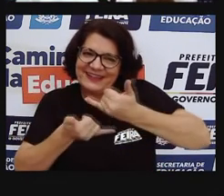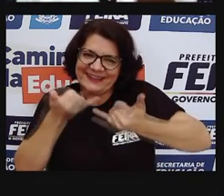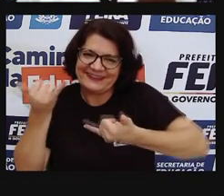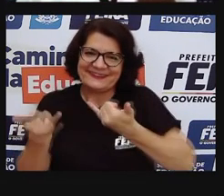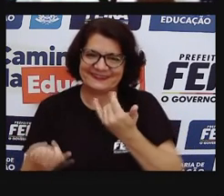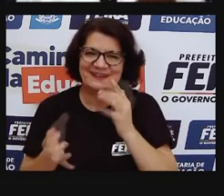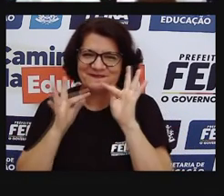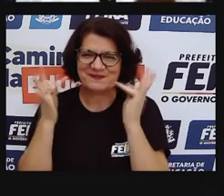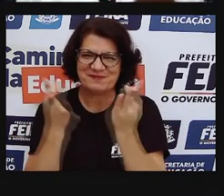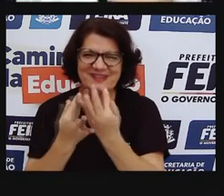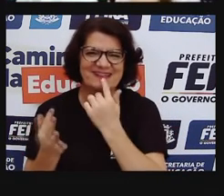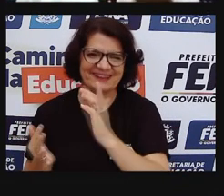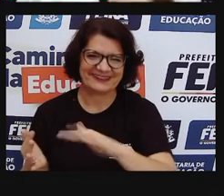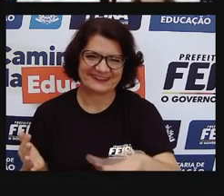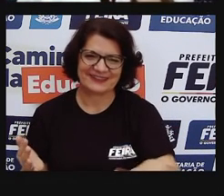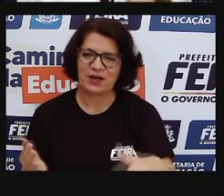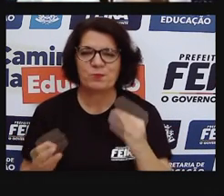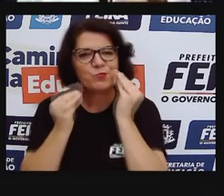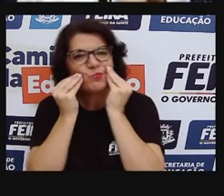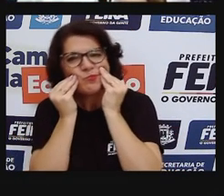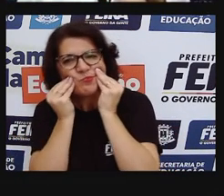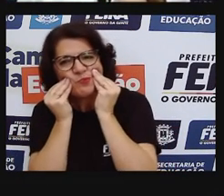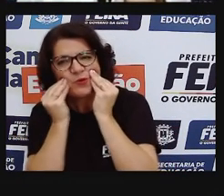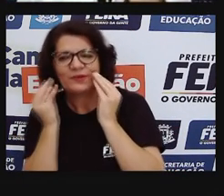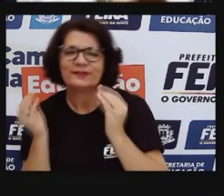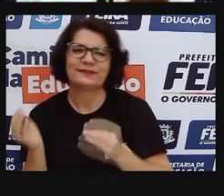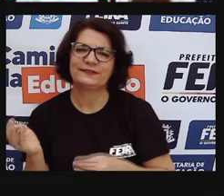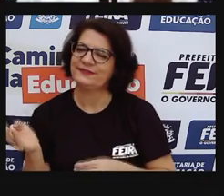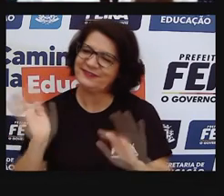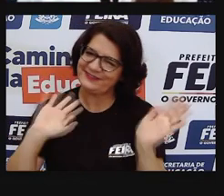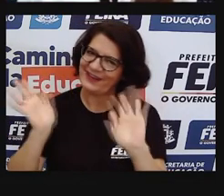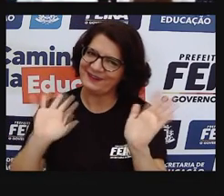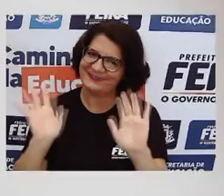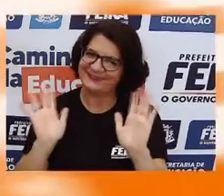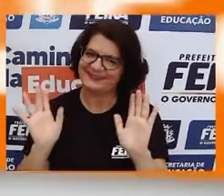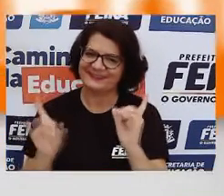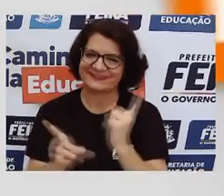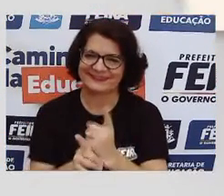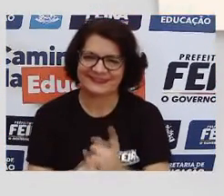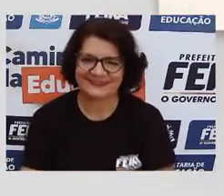a gente se vê na live, um beijo grande pra vocês, e até a próxima. próxima!